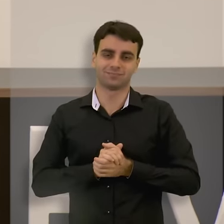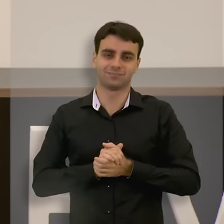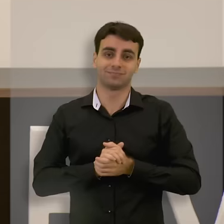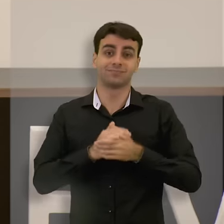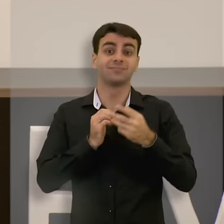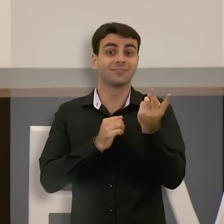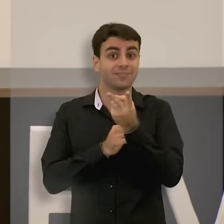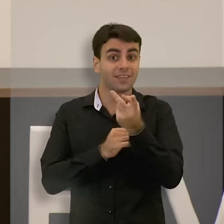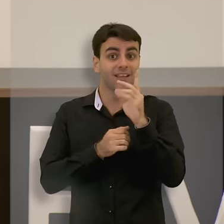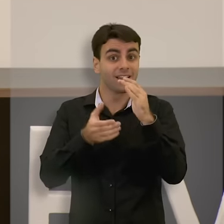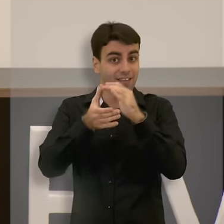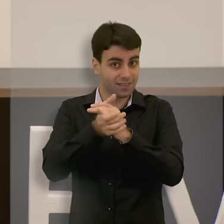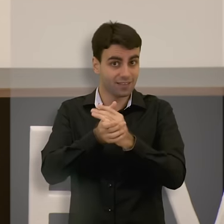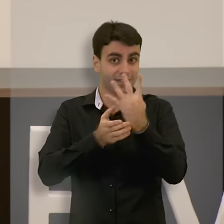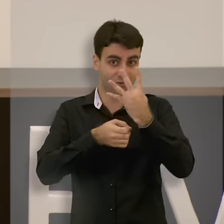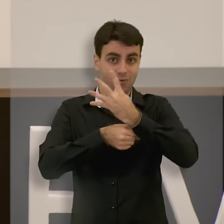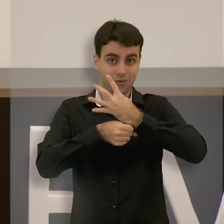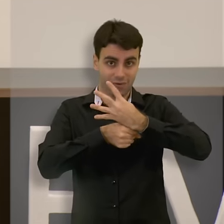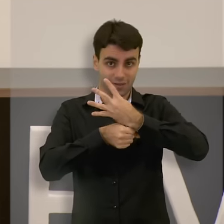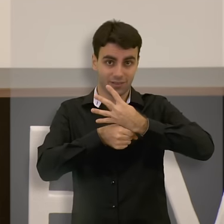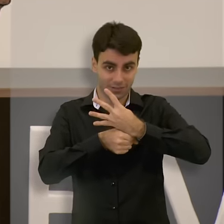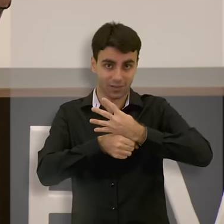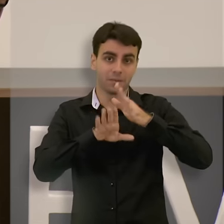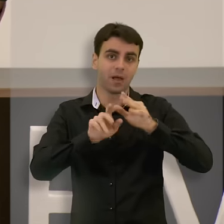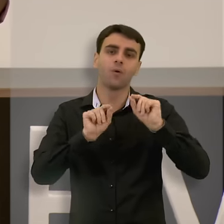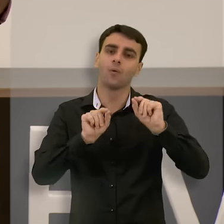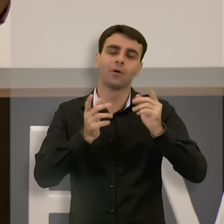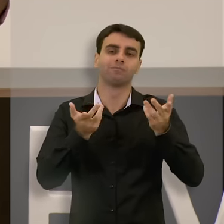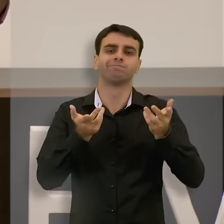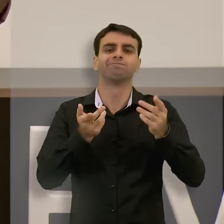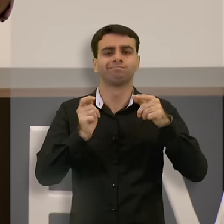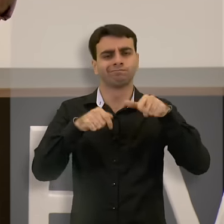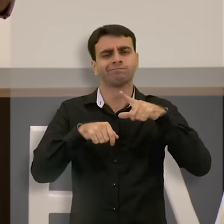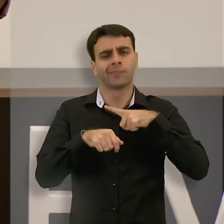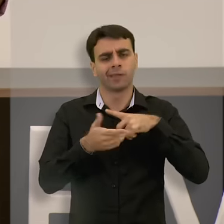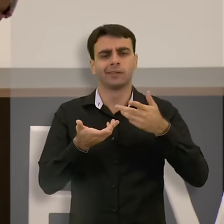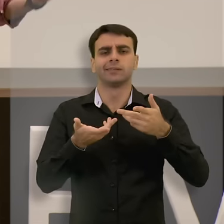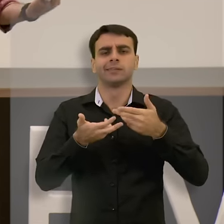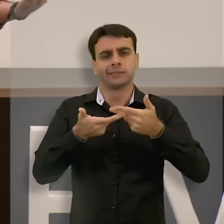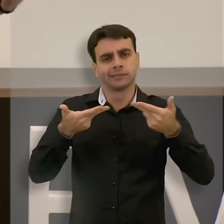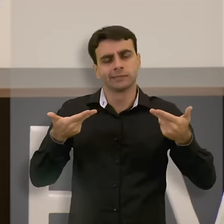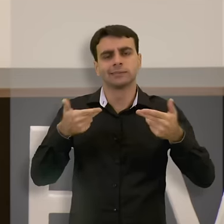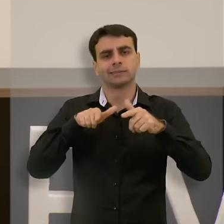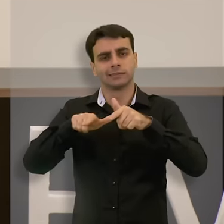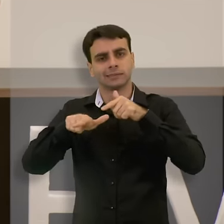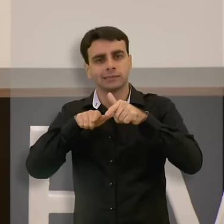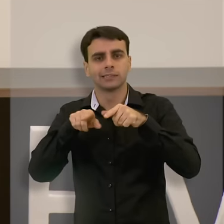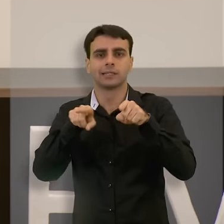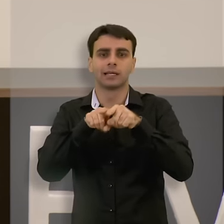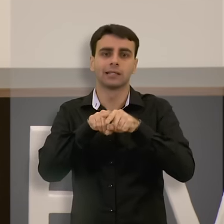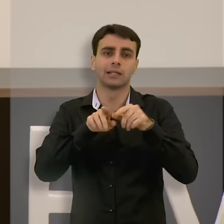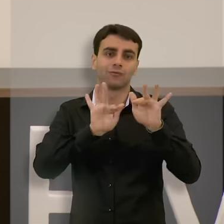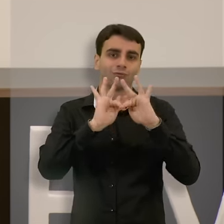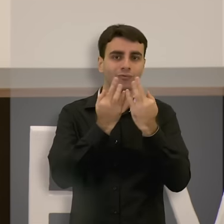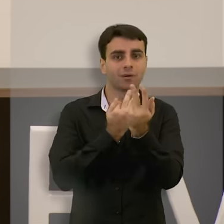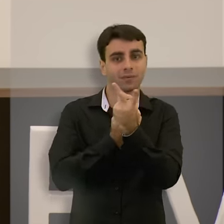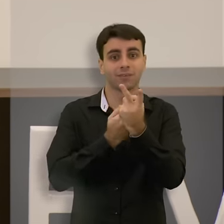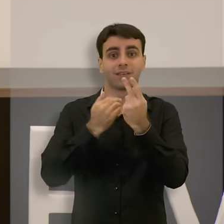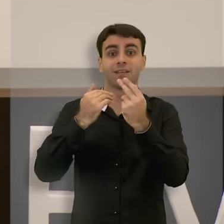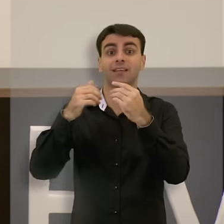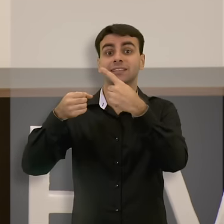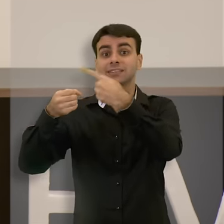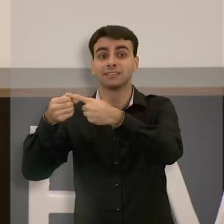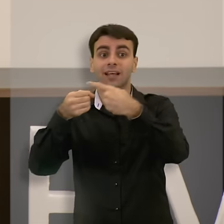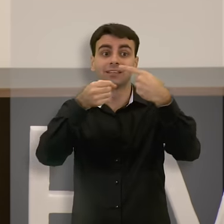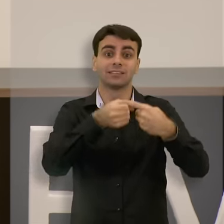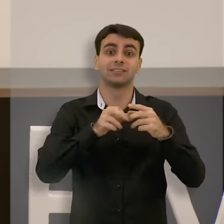Eles tinham se casado há quatro anos e, por questões que tinham a ver com o trabalho e as demandas familiares deles, moravam em